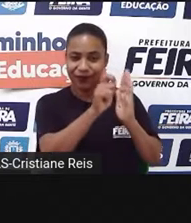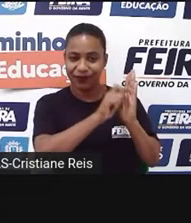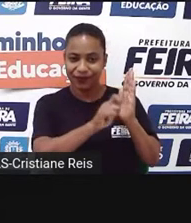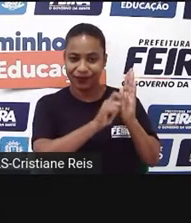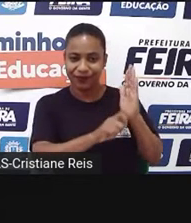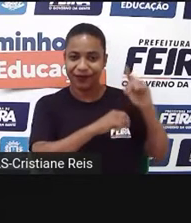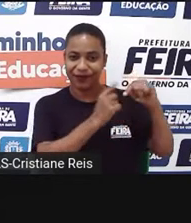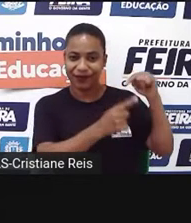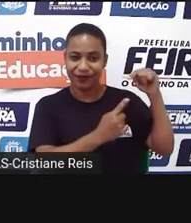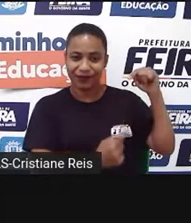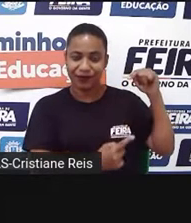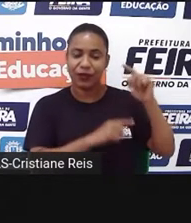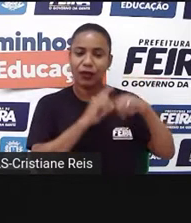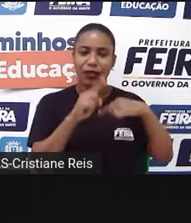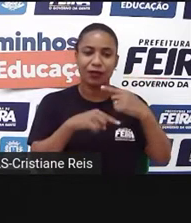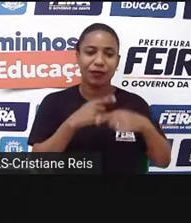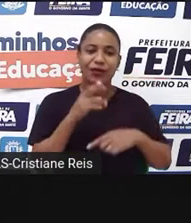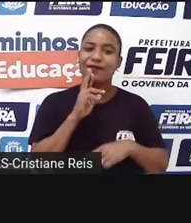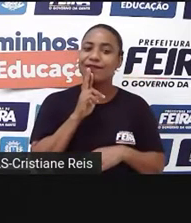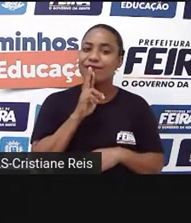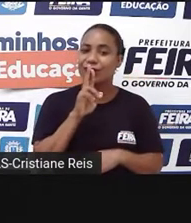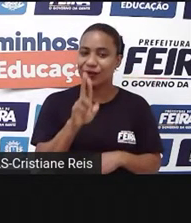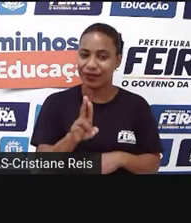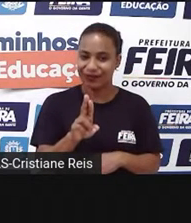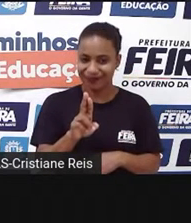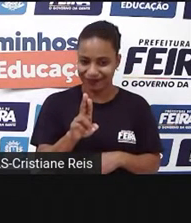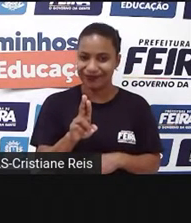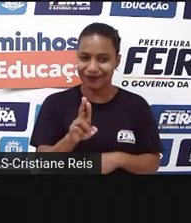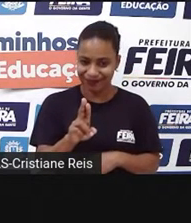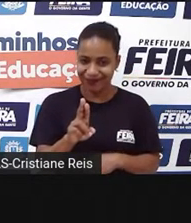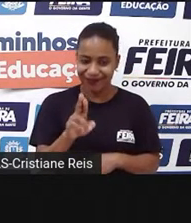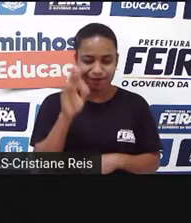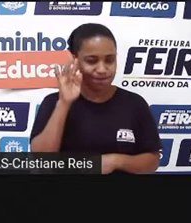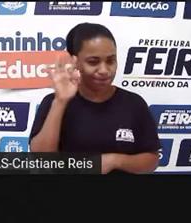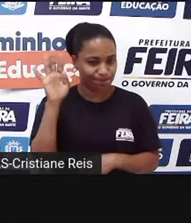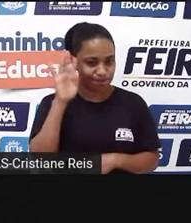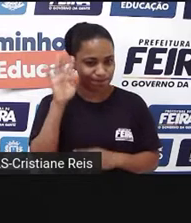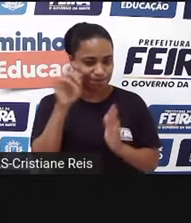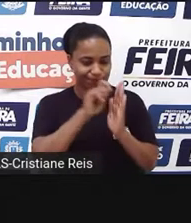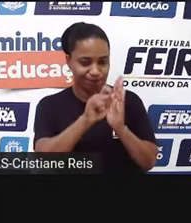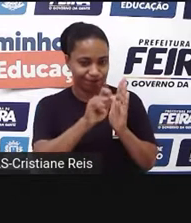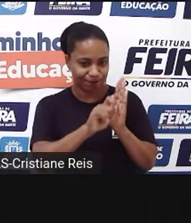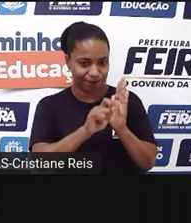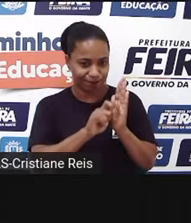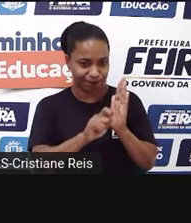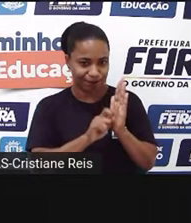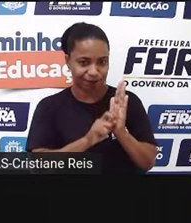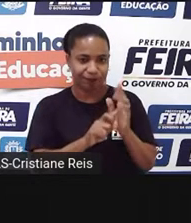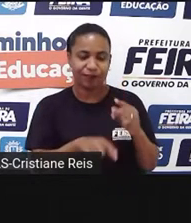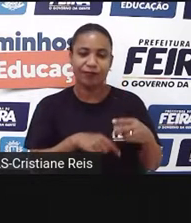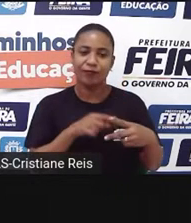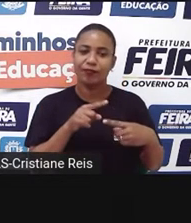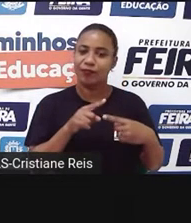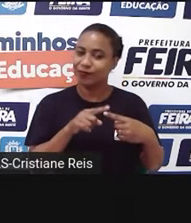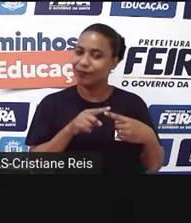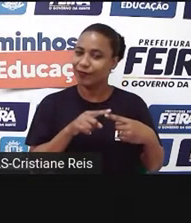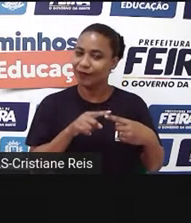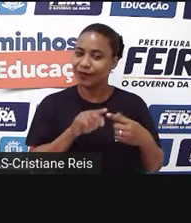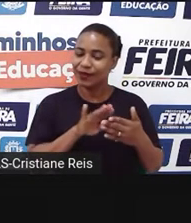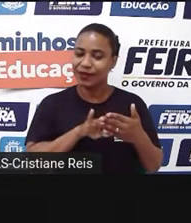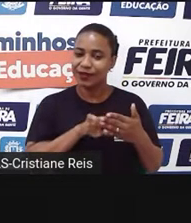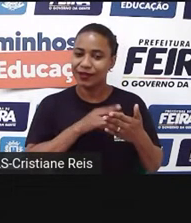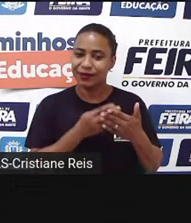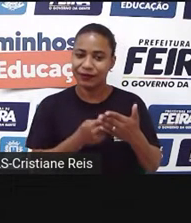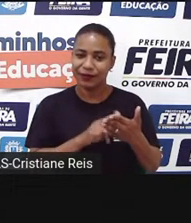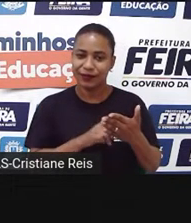E depois respondas com base em seus conhecimentos. What do you know about Shakespeare? O que é que você